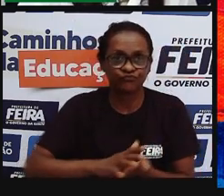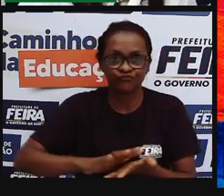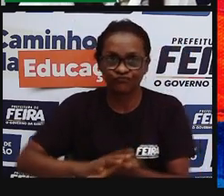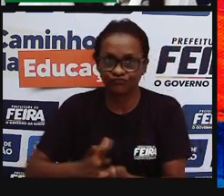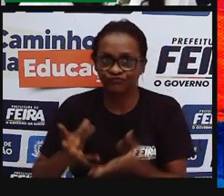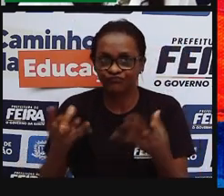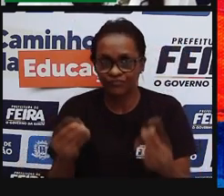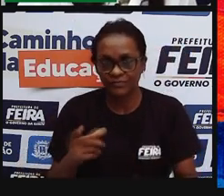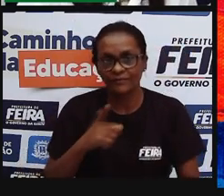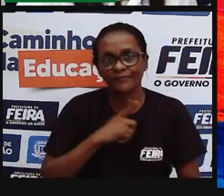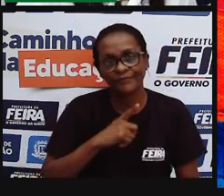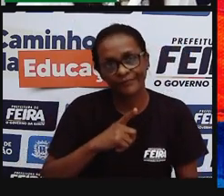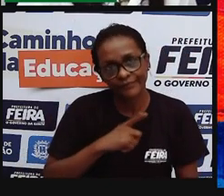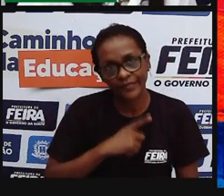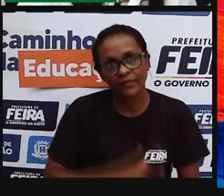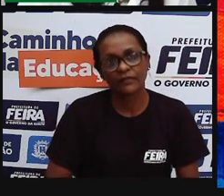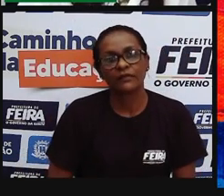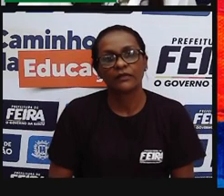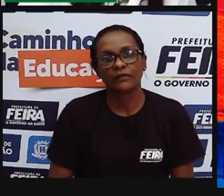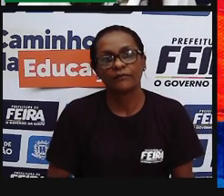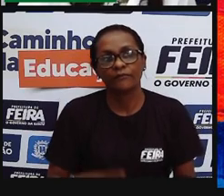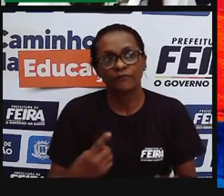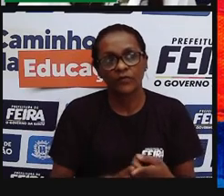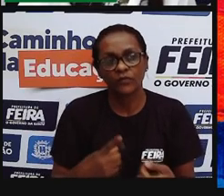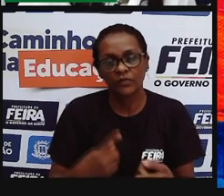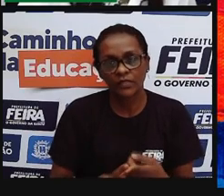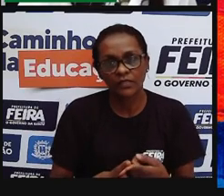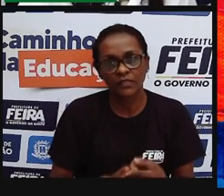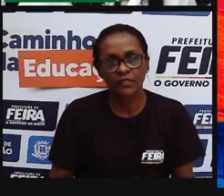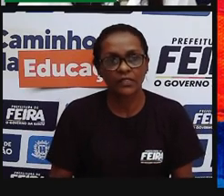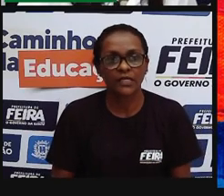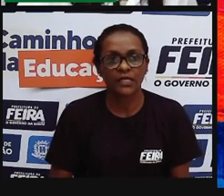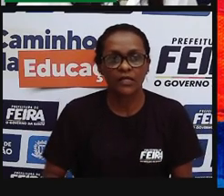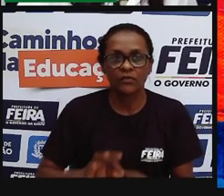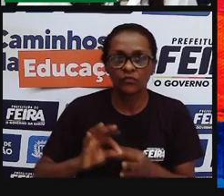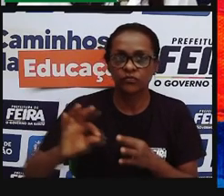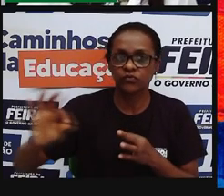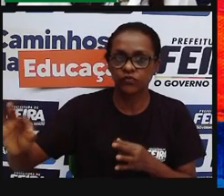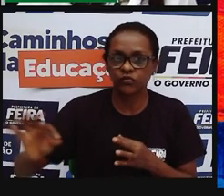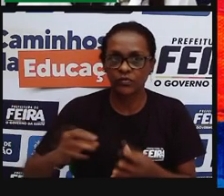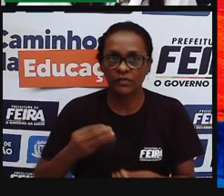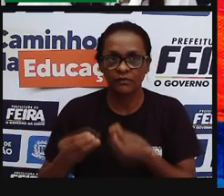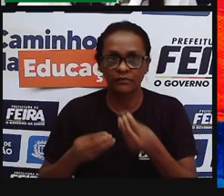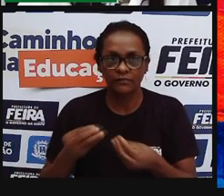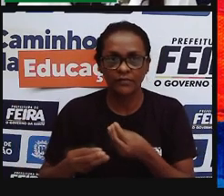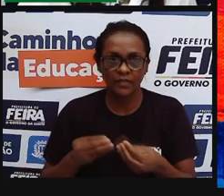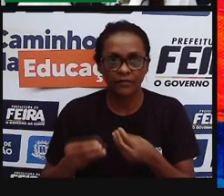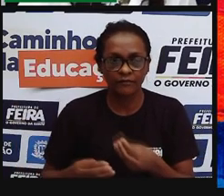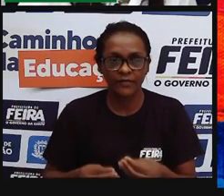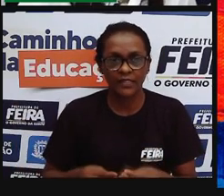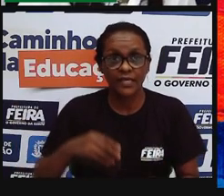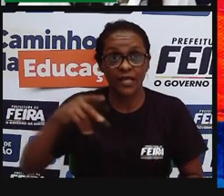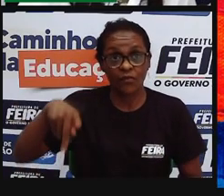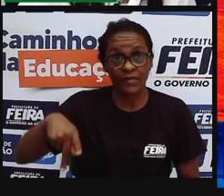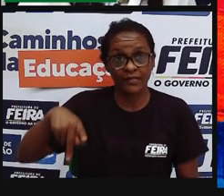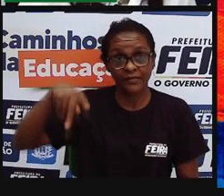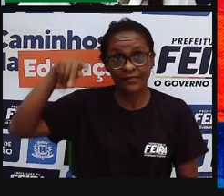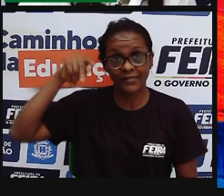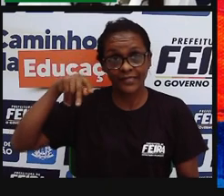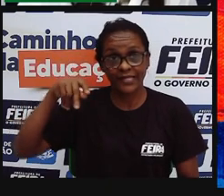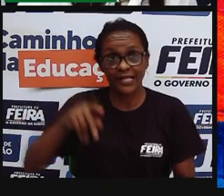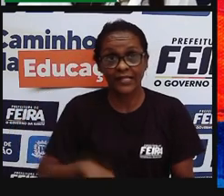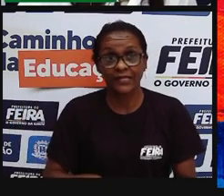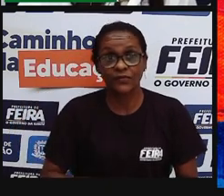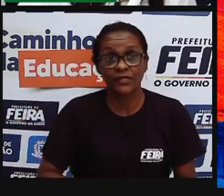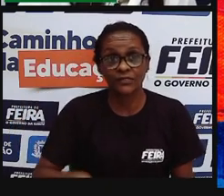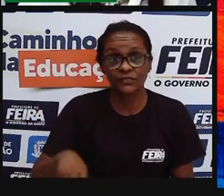nosso país, fica nessa região litorânea, né, do Piauí, vai do Piauí ao Rio Grande do